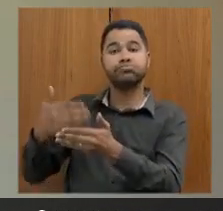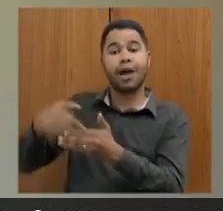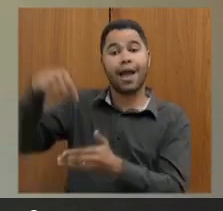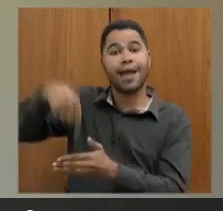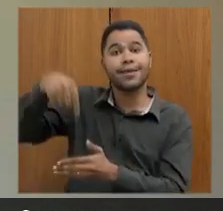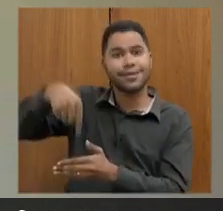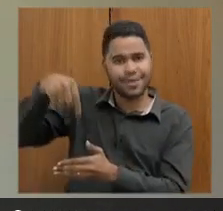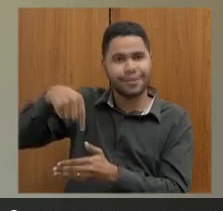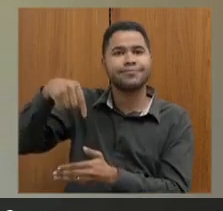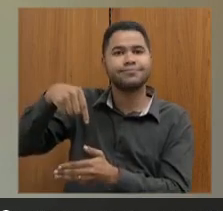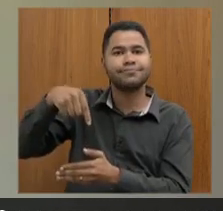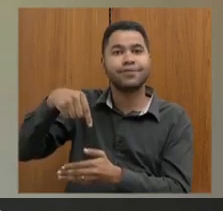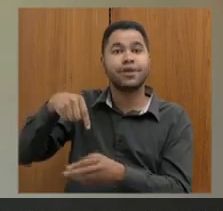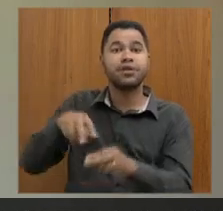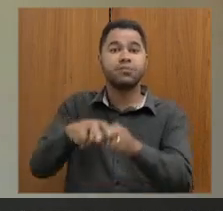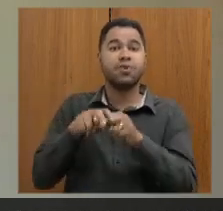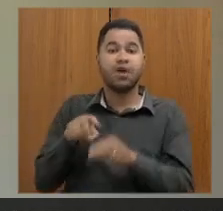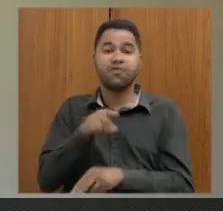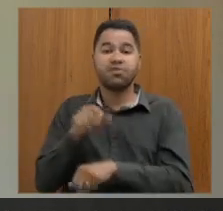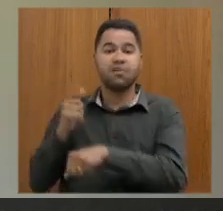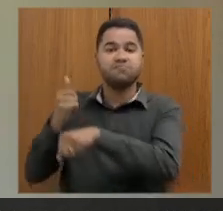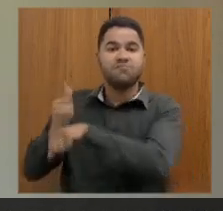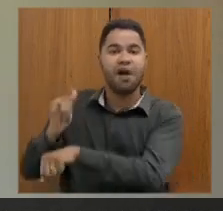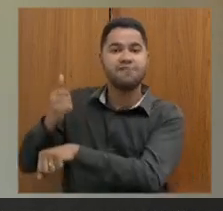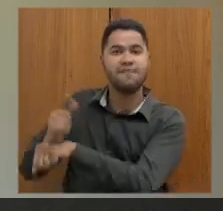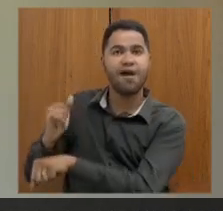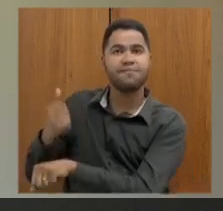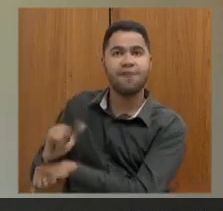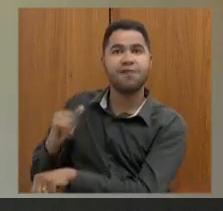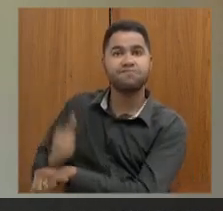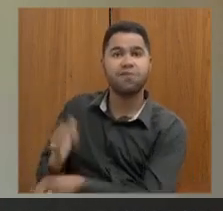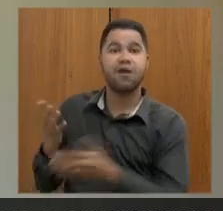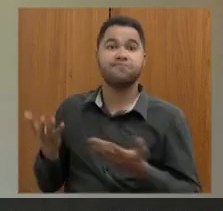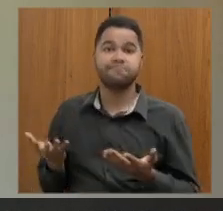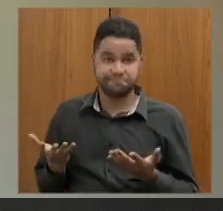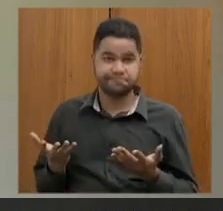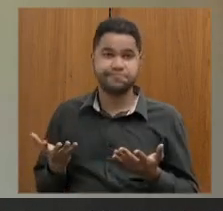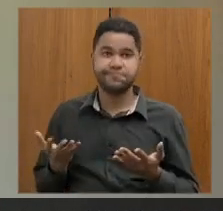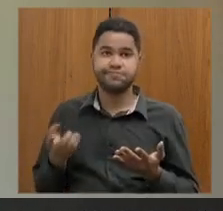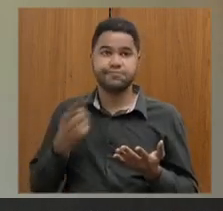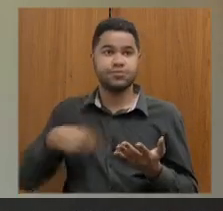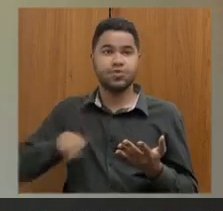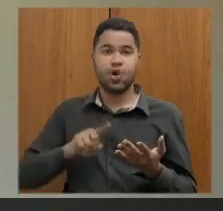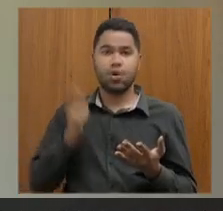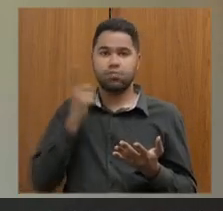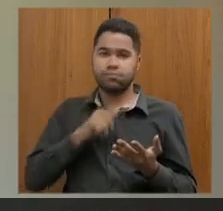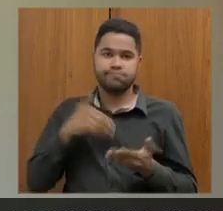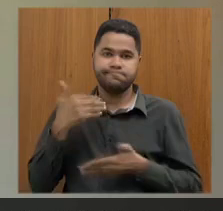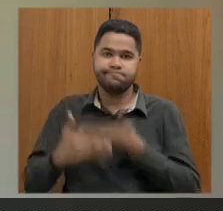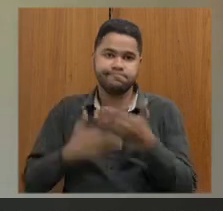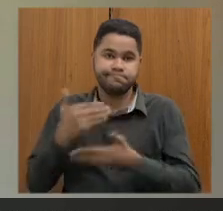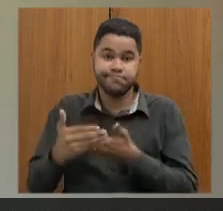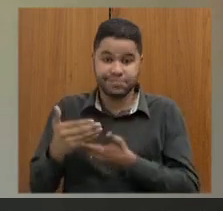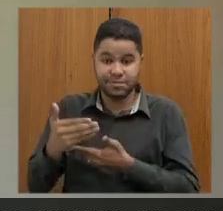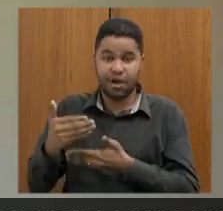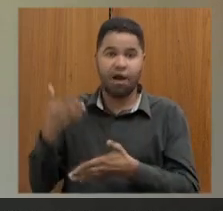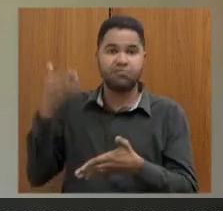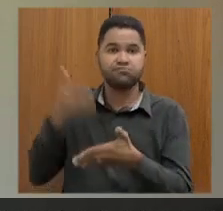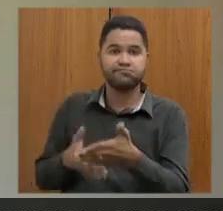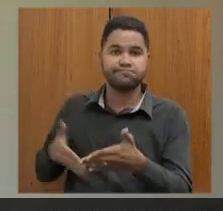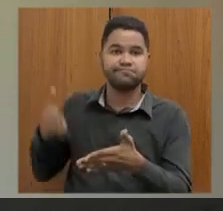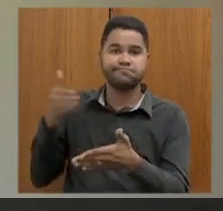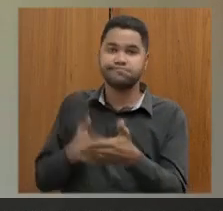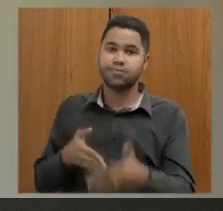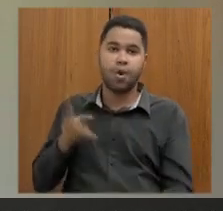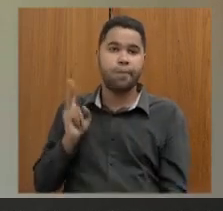na casa e que por omissão, por ausência da Secretaria de Estado, a gente não avançou, o Estado de Minas não avançou